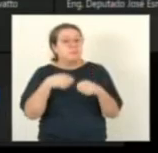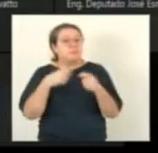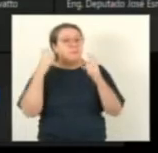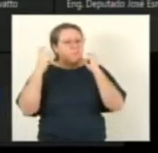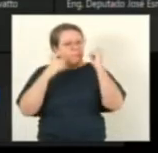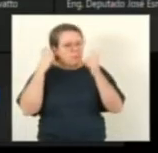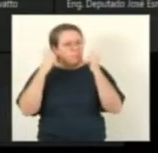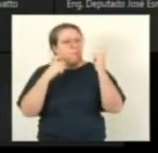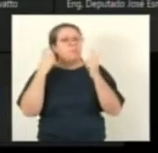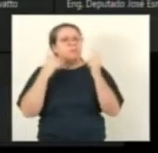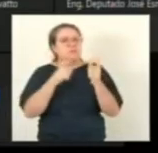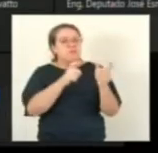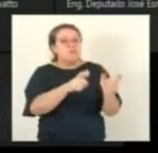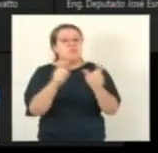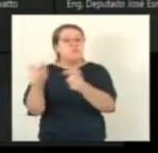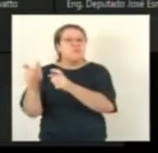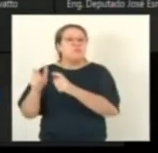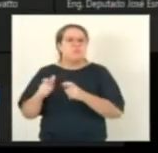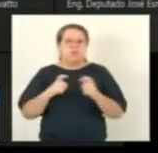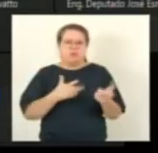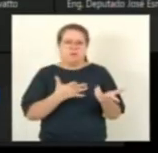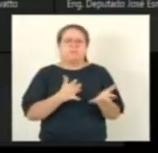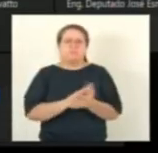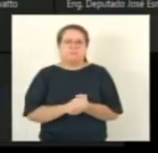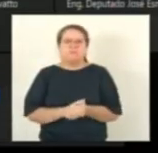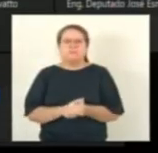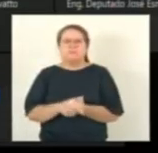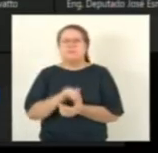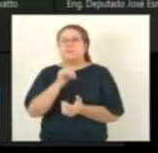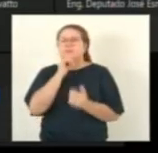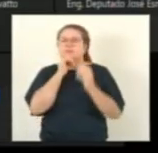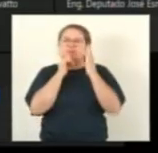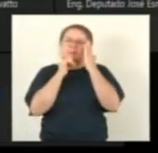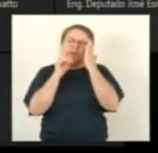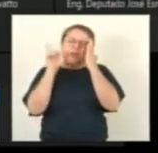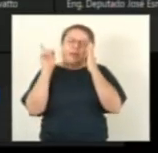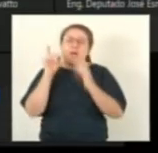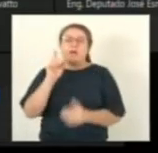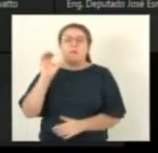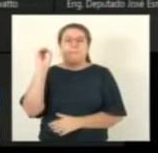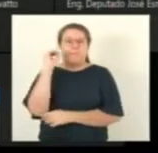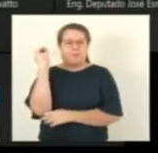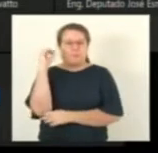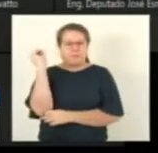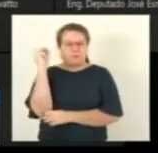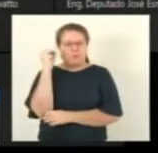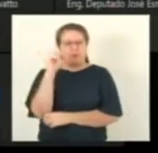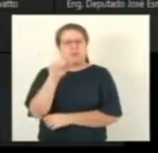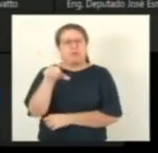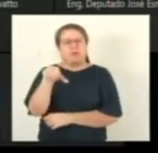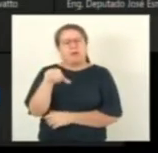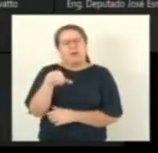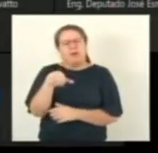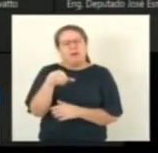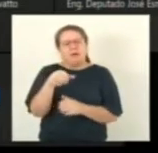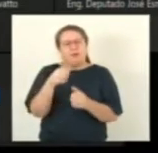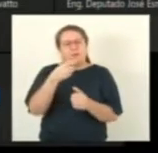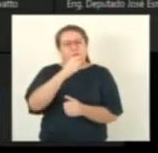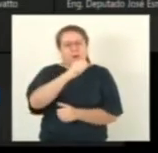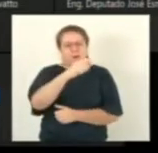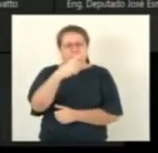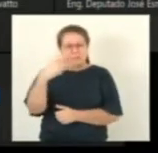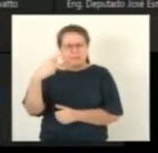locais reconhecimento facial que começou em Porto Alegre a 99 por exemplo fez o compromisso de agora começar em